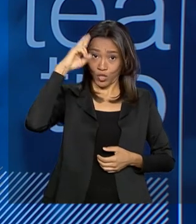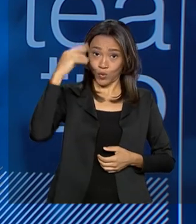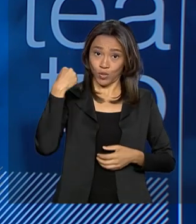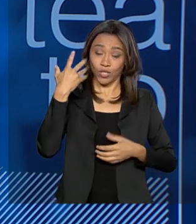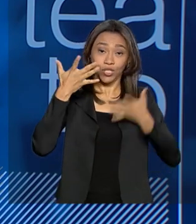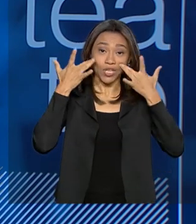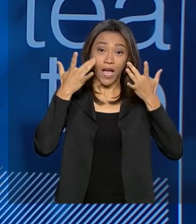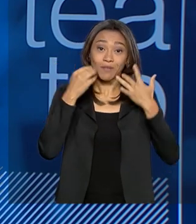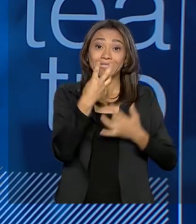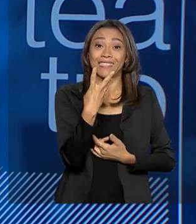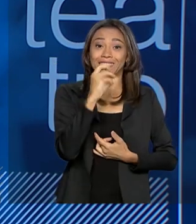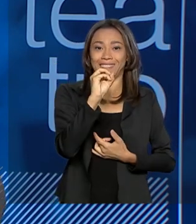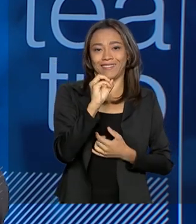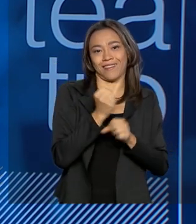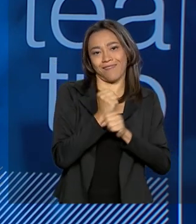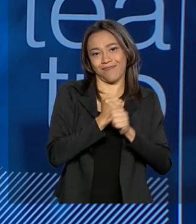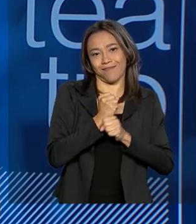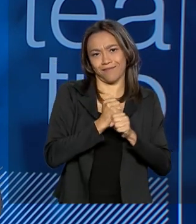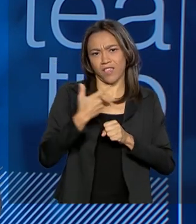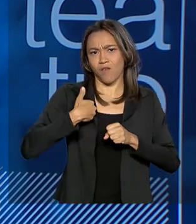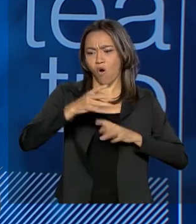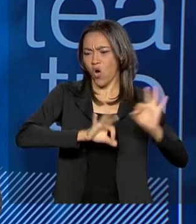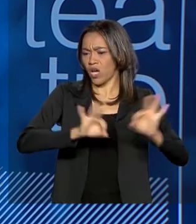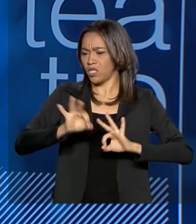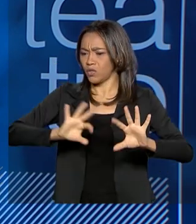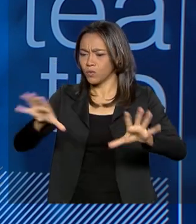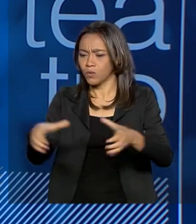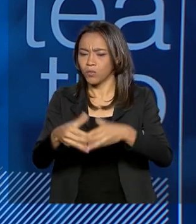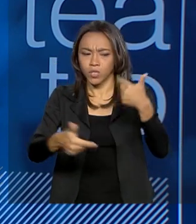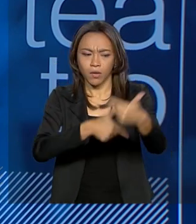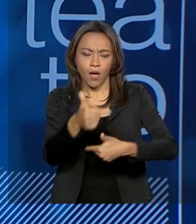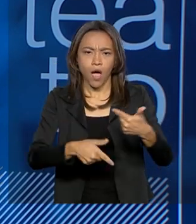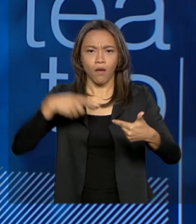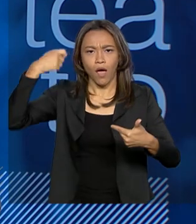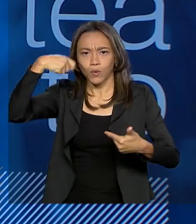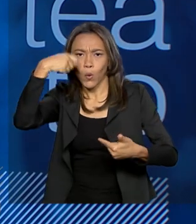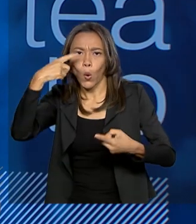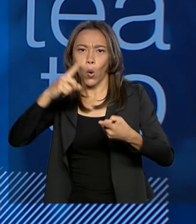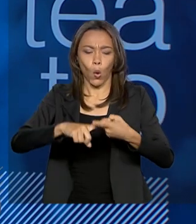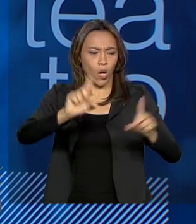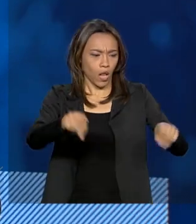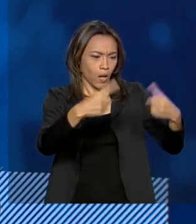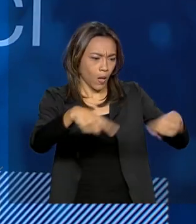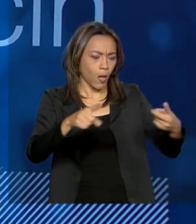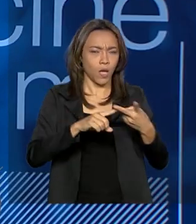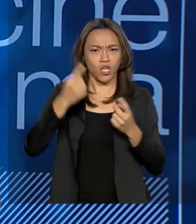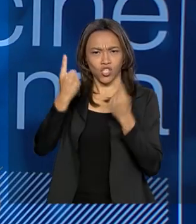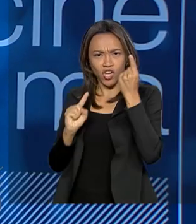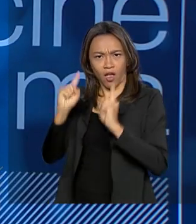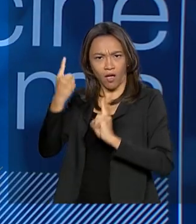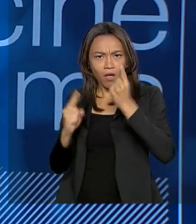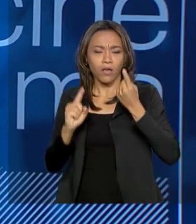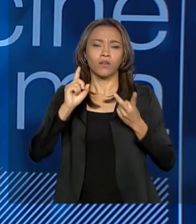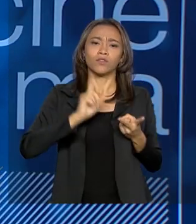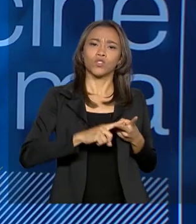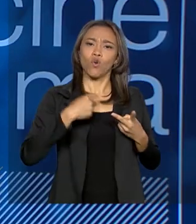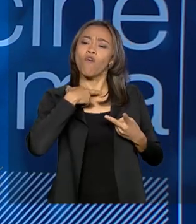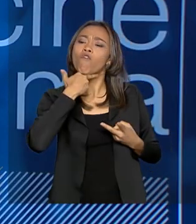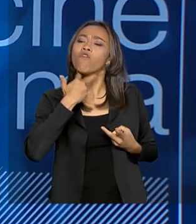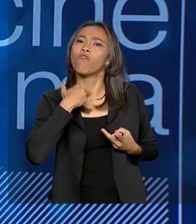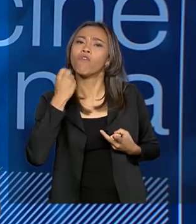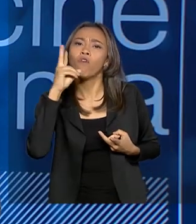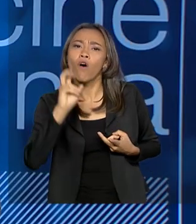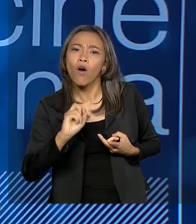teatro, basicamente, é uma pessoa que organiza uma equipe. Organiza uma equipe de atores, orquestra gestos, orquestra tonalidades de